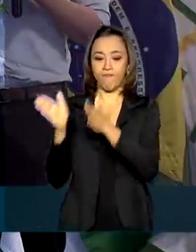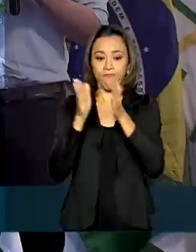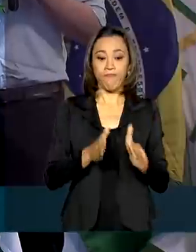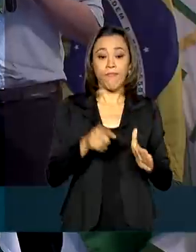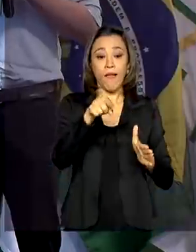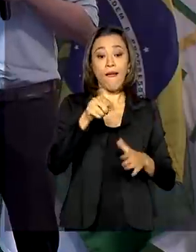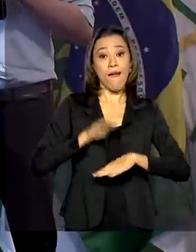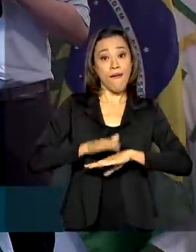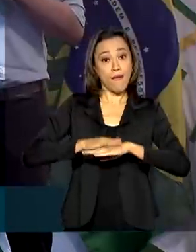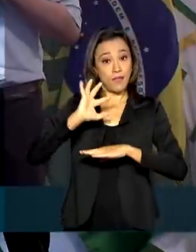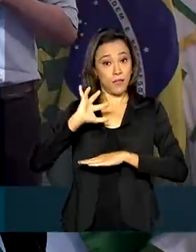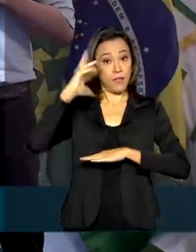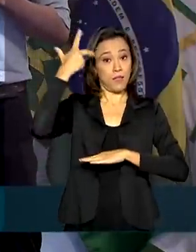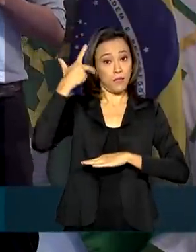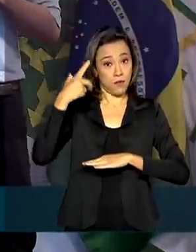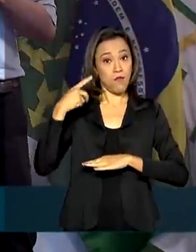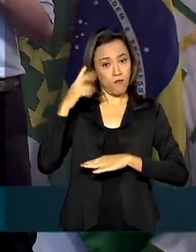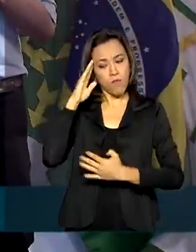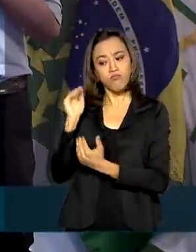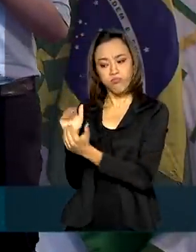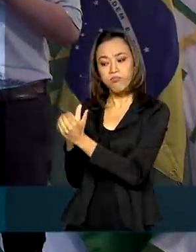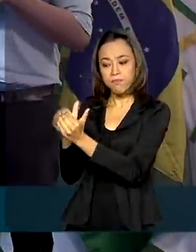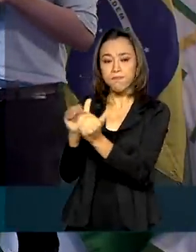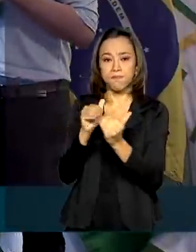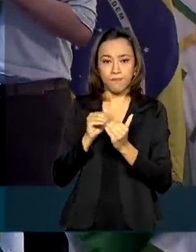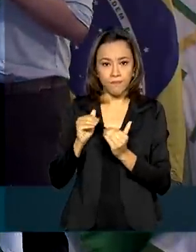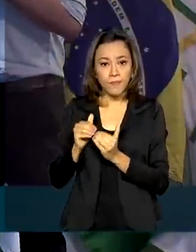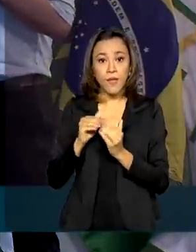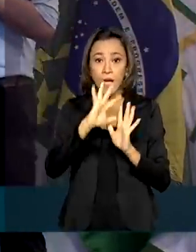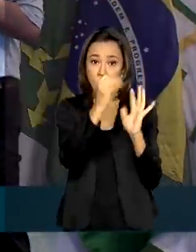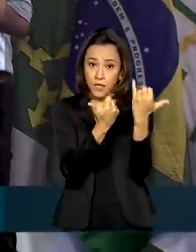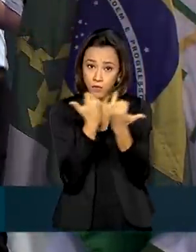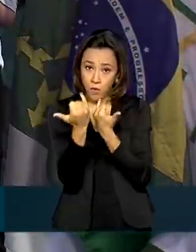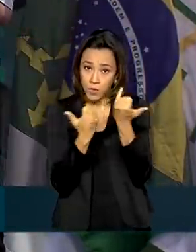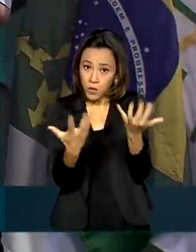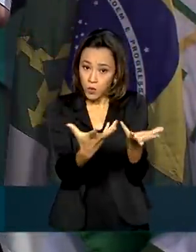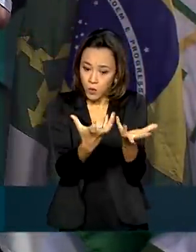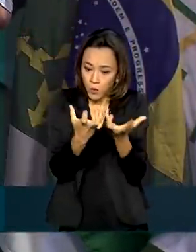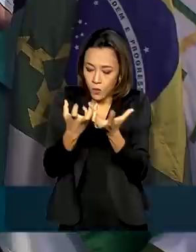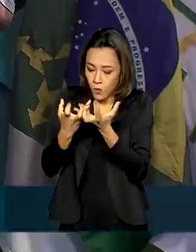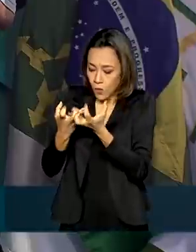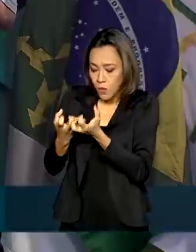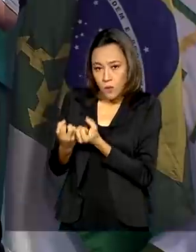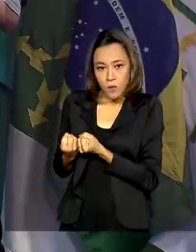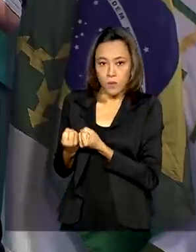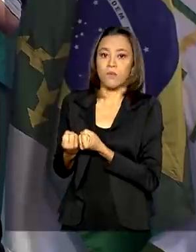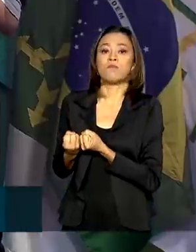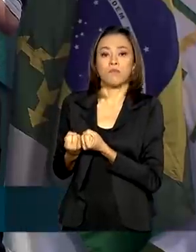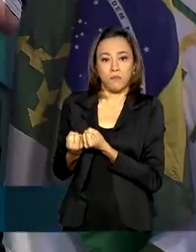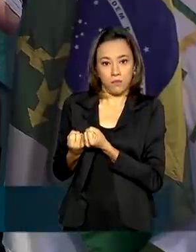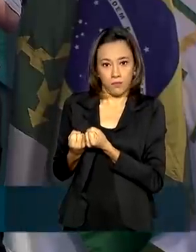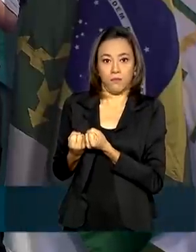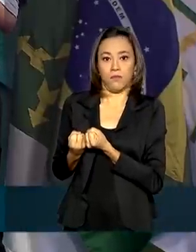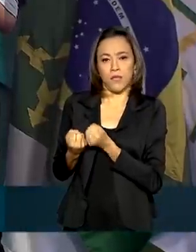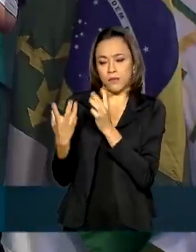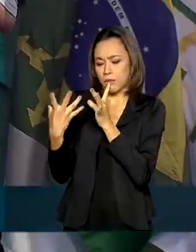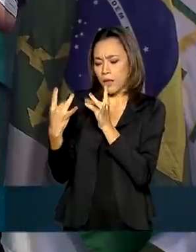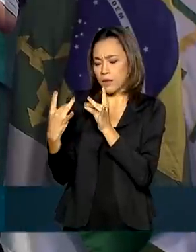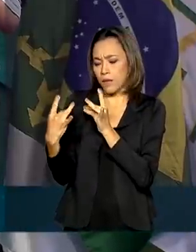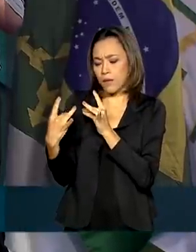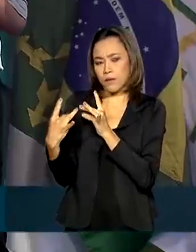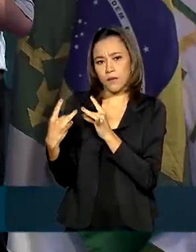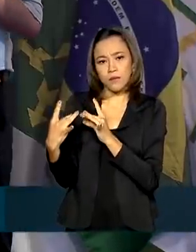foi unânime de que com as informações que tínhamos recebido, com o nível de detalhamento que